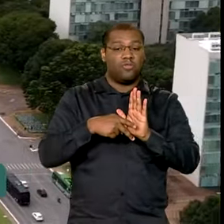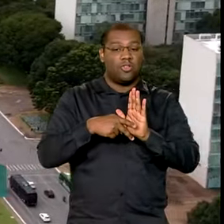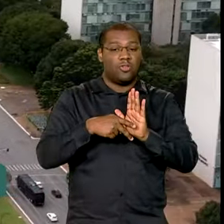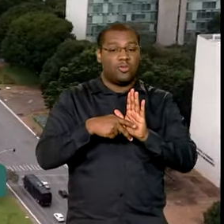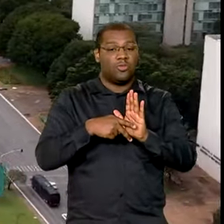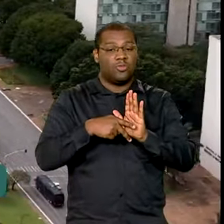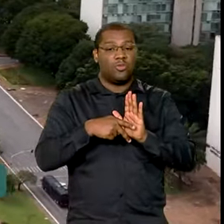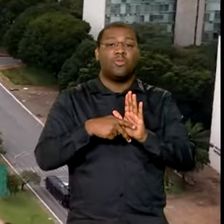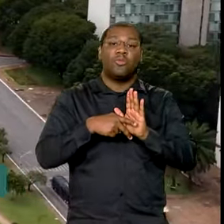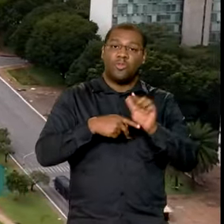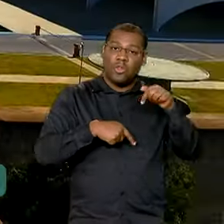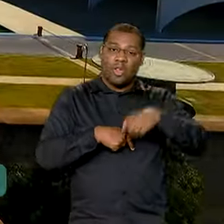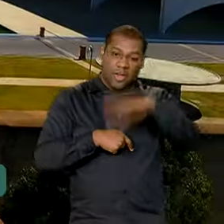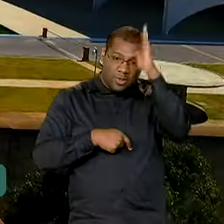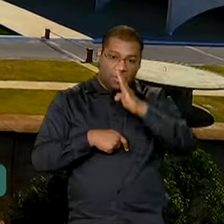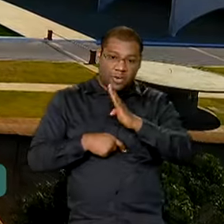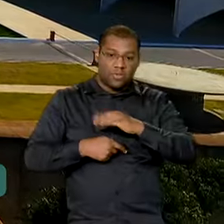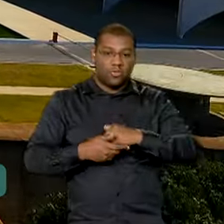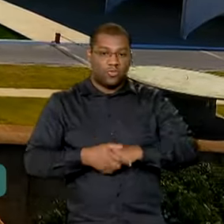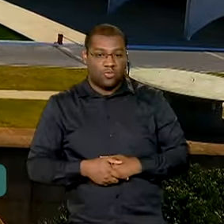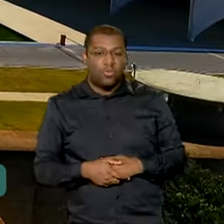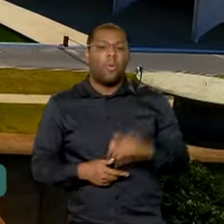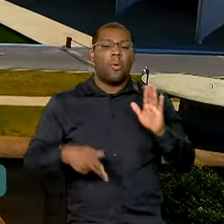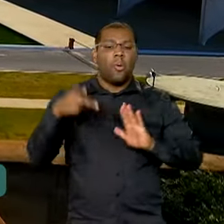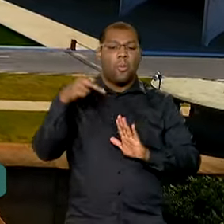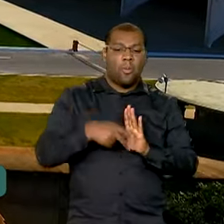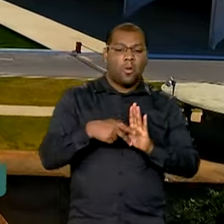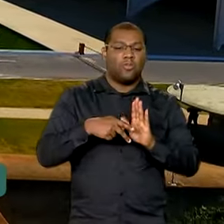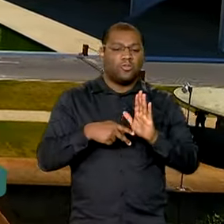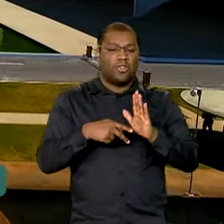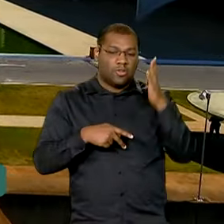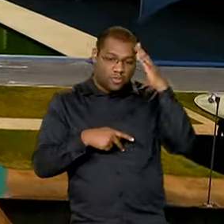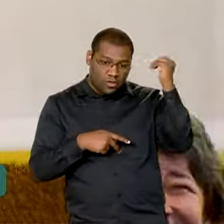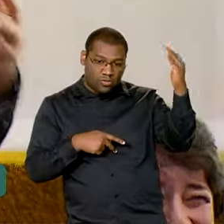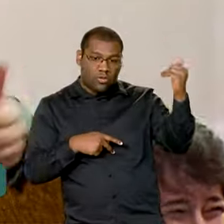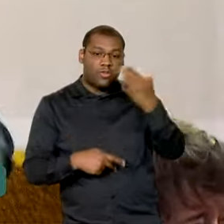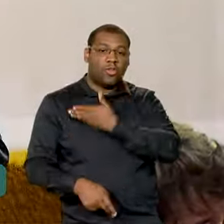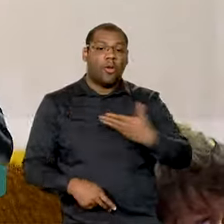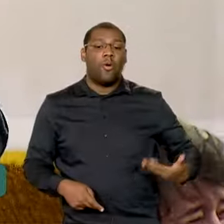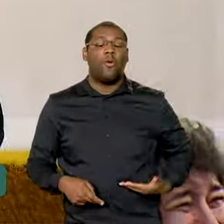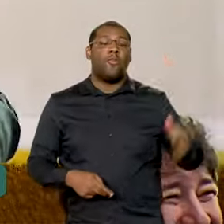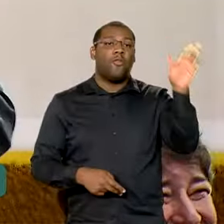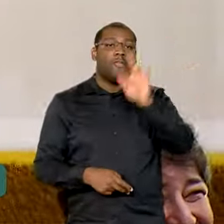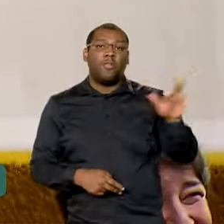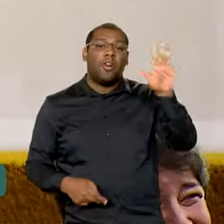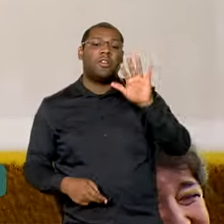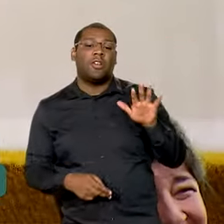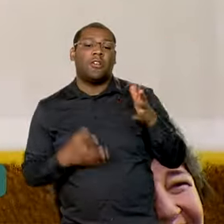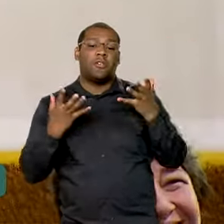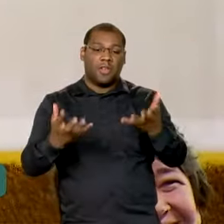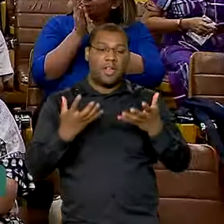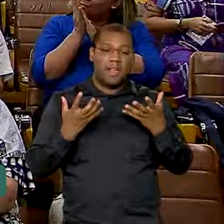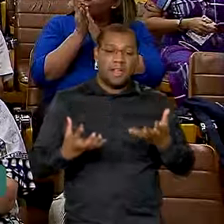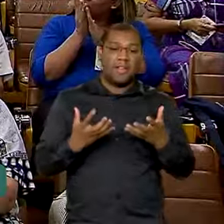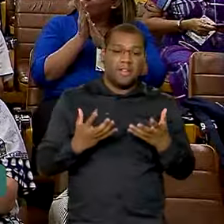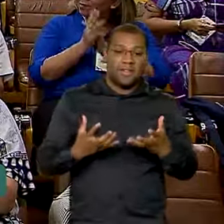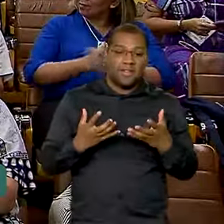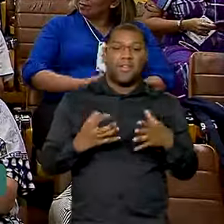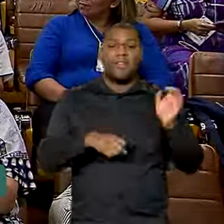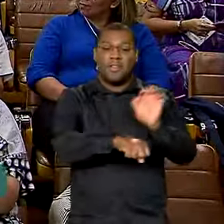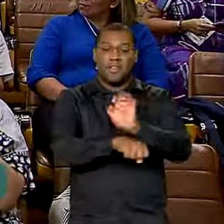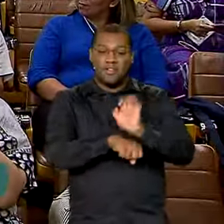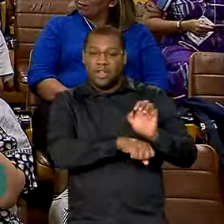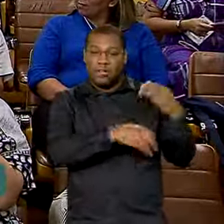implementado em todo o país. E para dar certo, o governo federal defende maior participação de